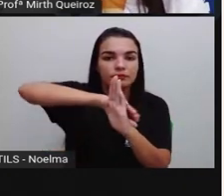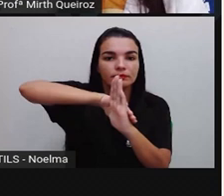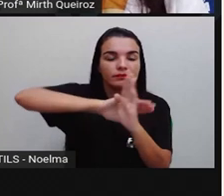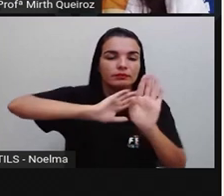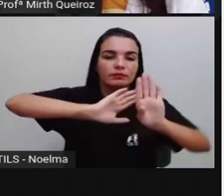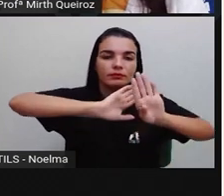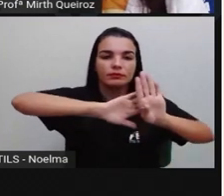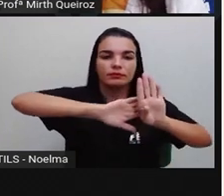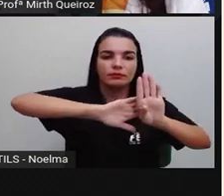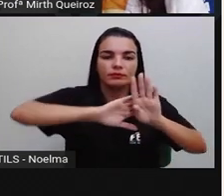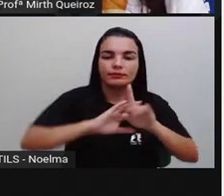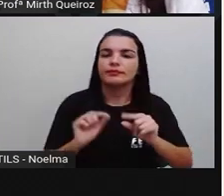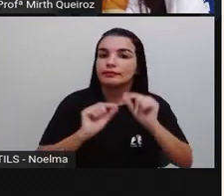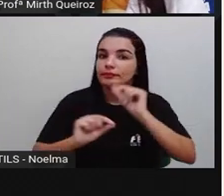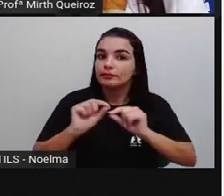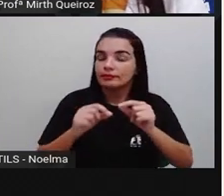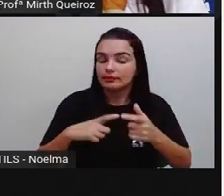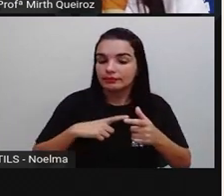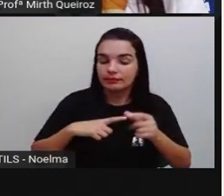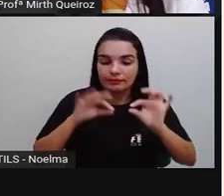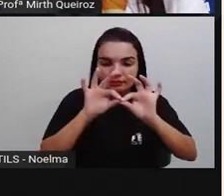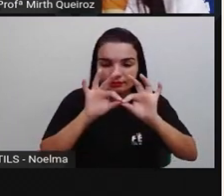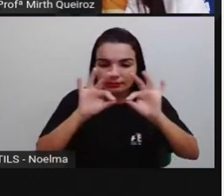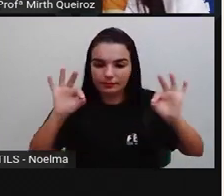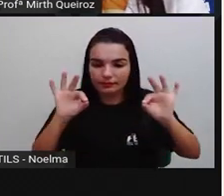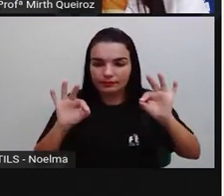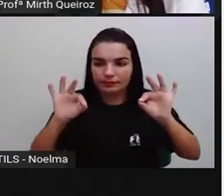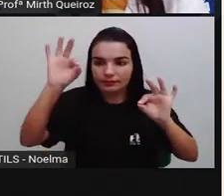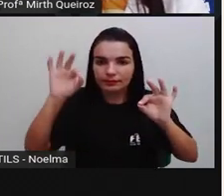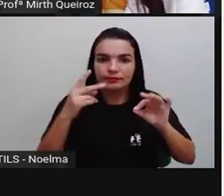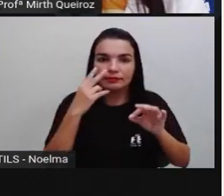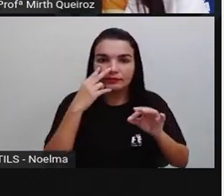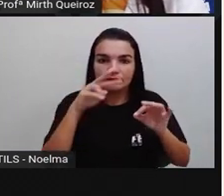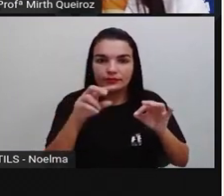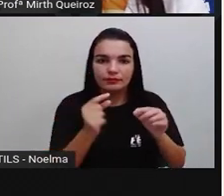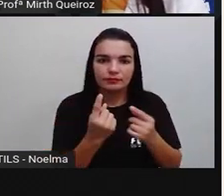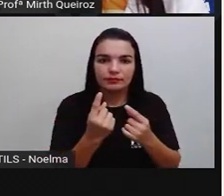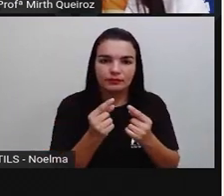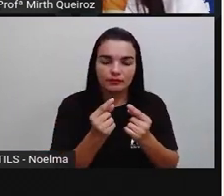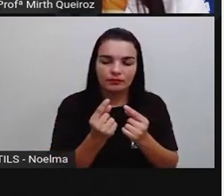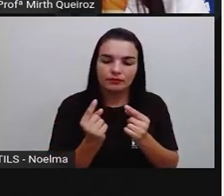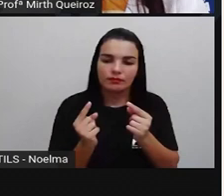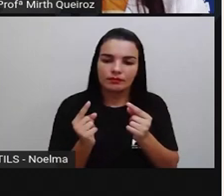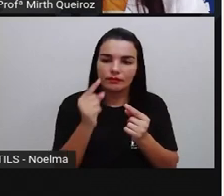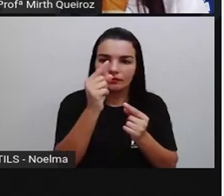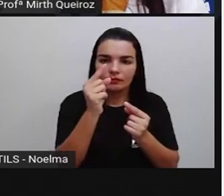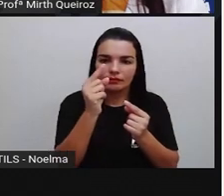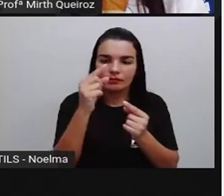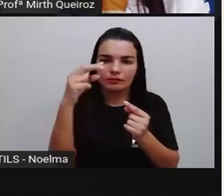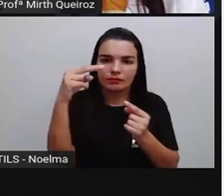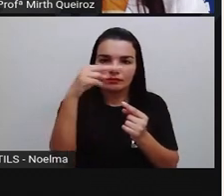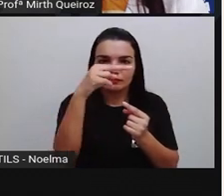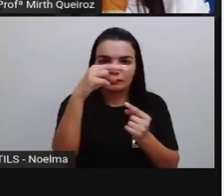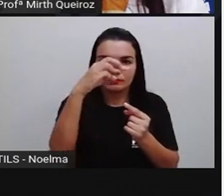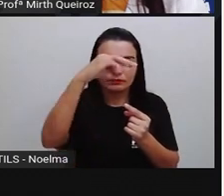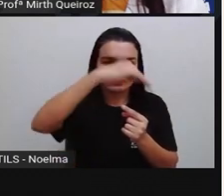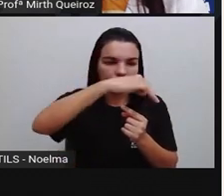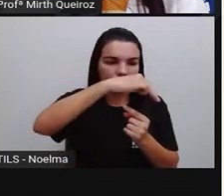aí que vai formar esse polígono. Observe só. Uma, duas, três,